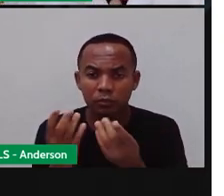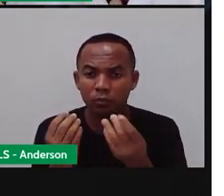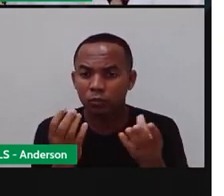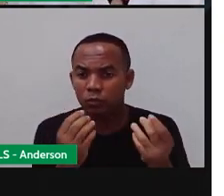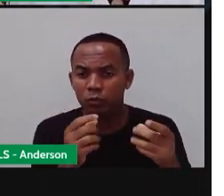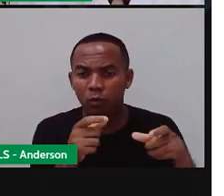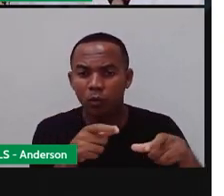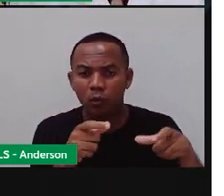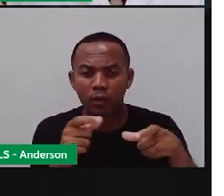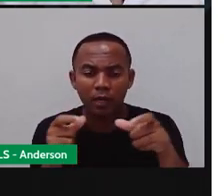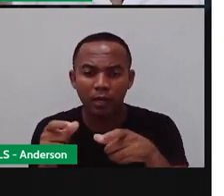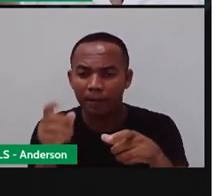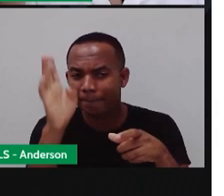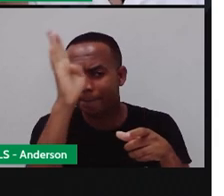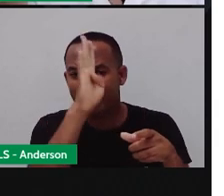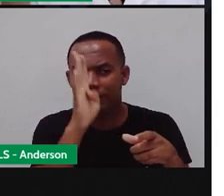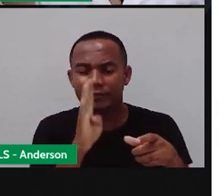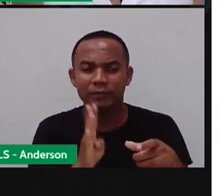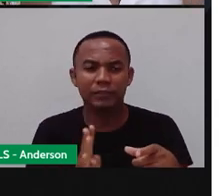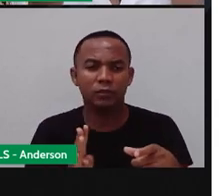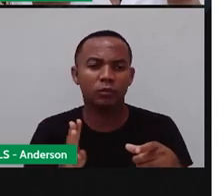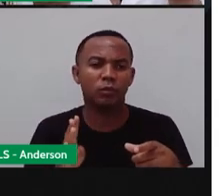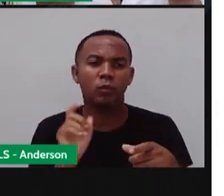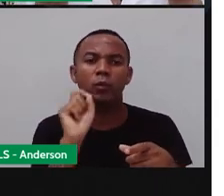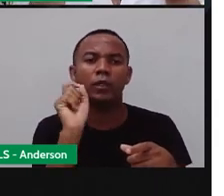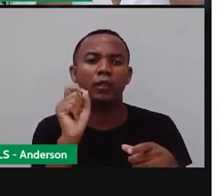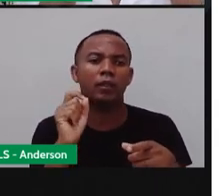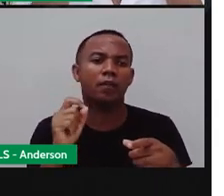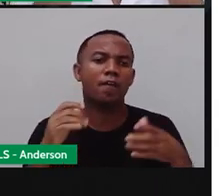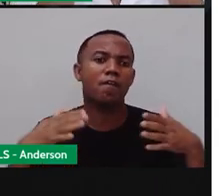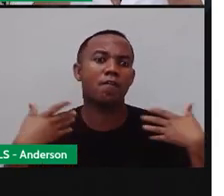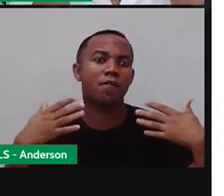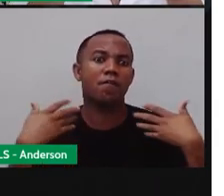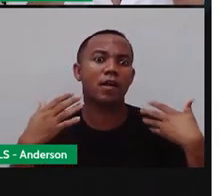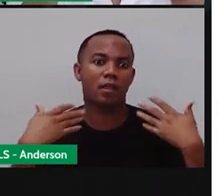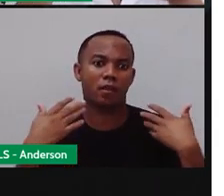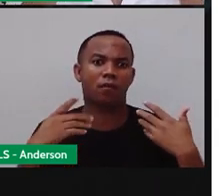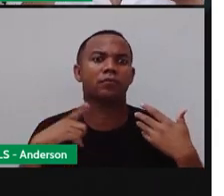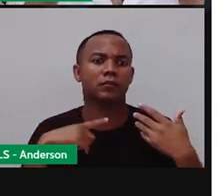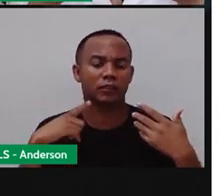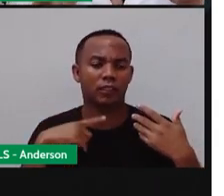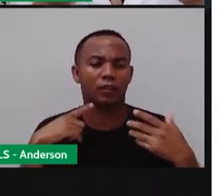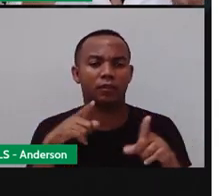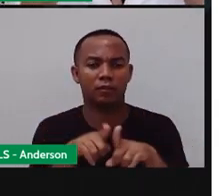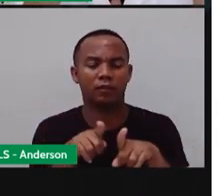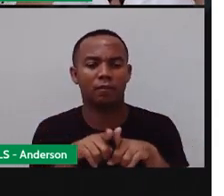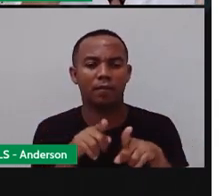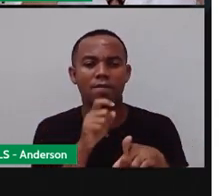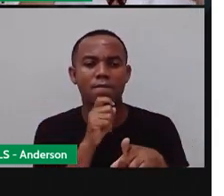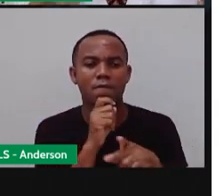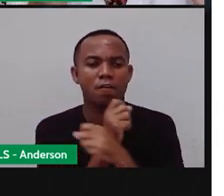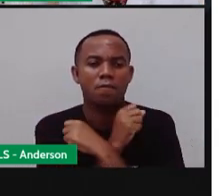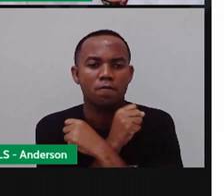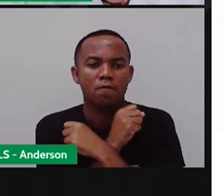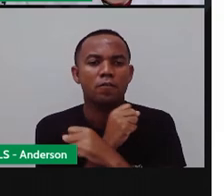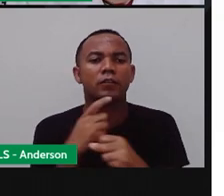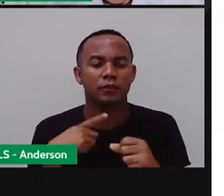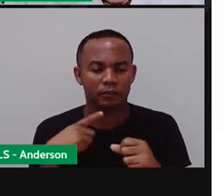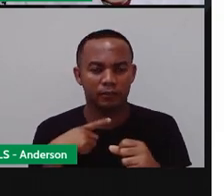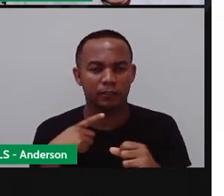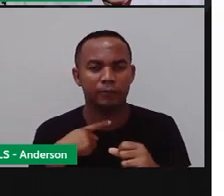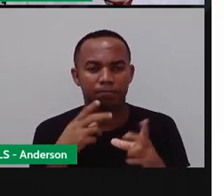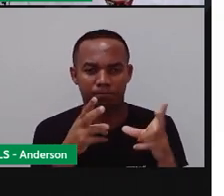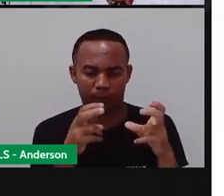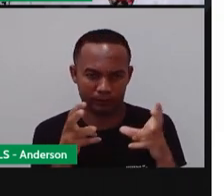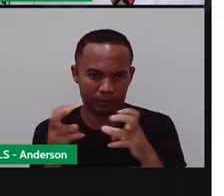característico do Brasil, o verão e o inverno. Então isso, a gente tem bem característico, a consegue identificar,